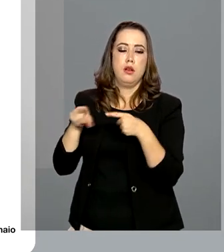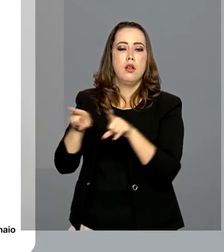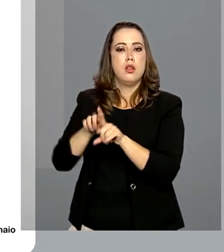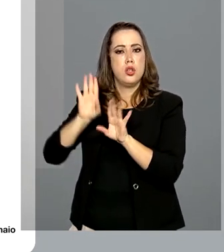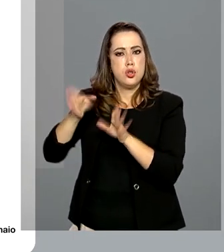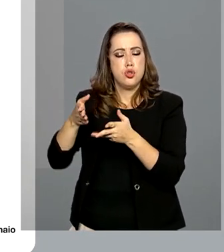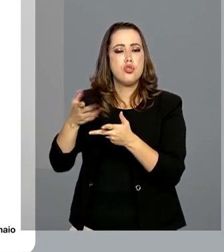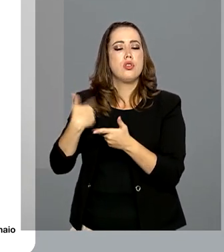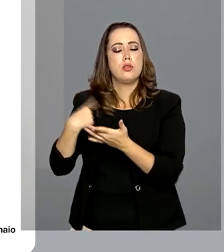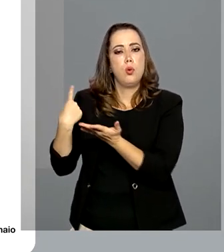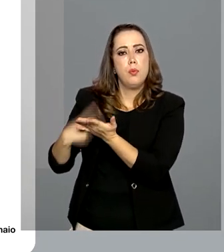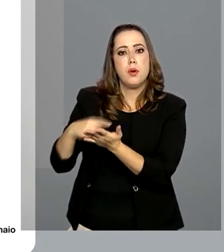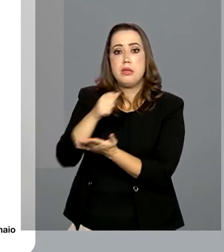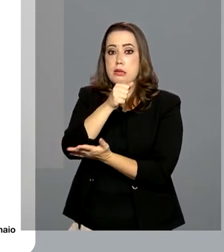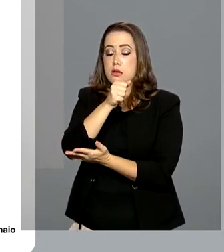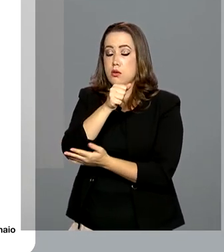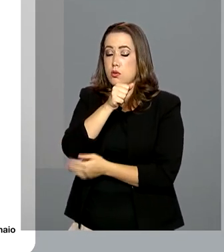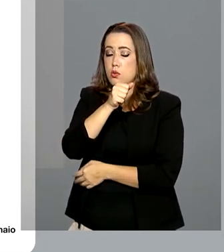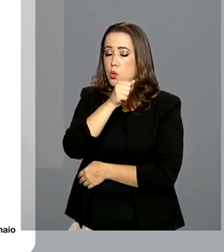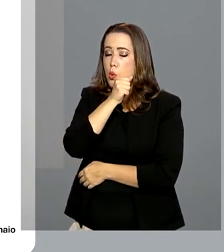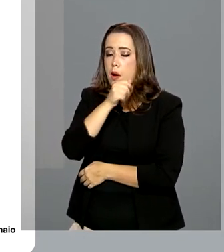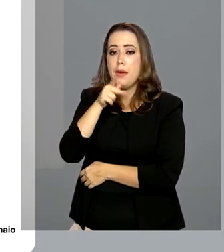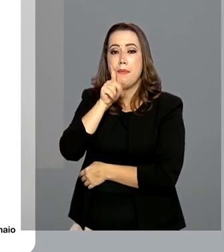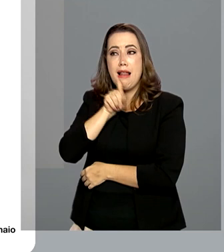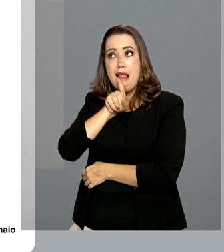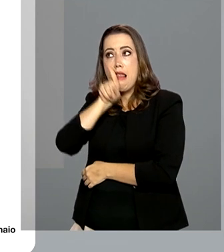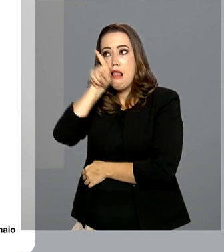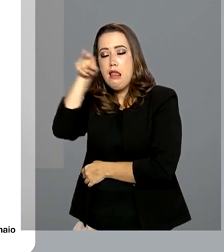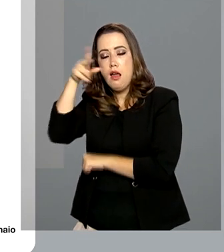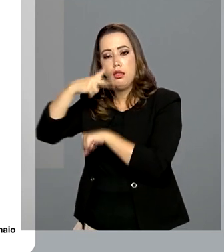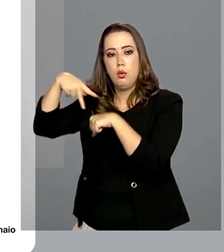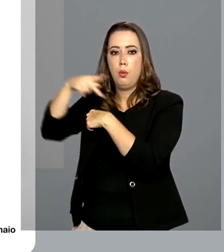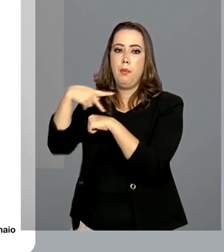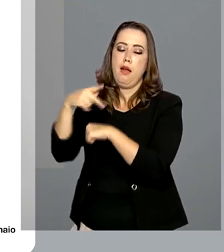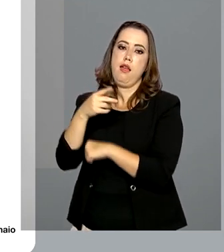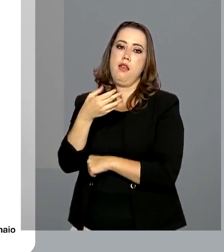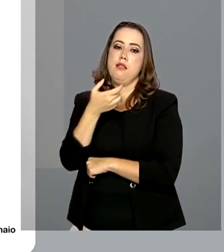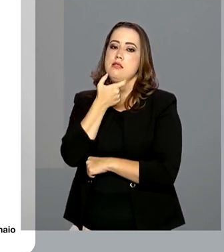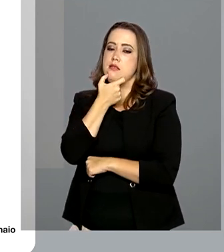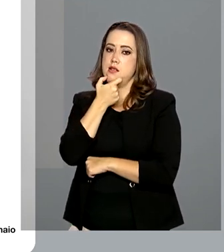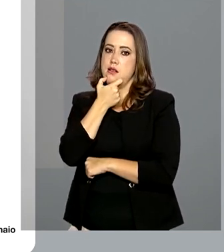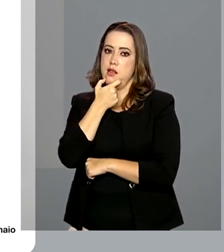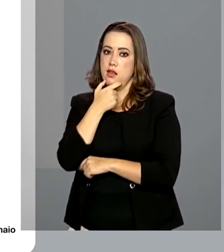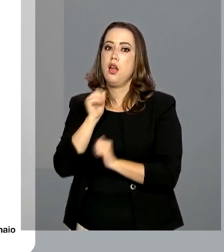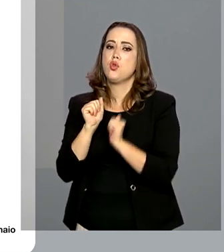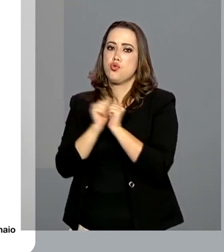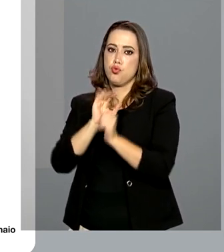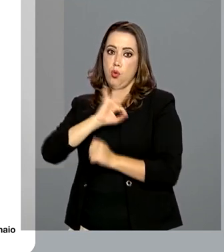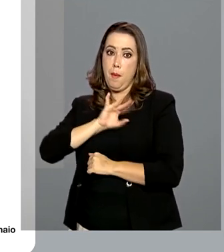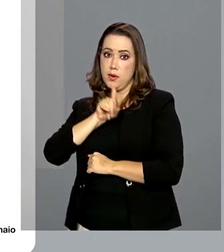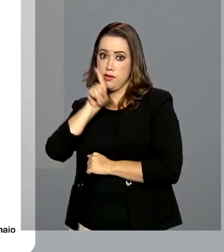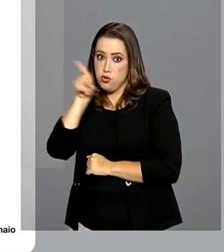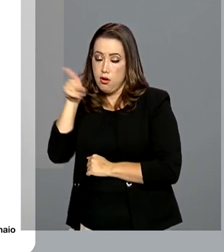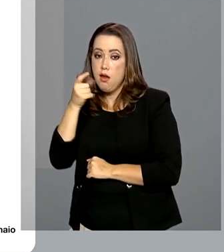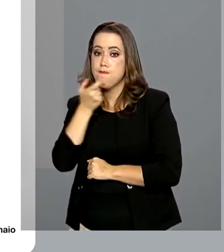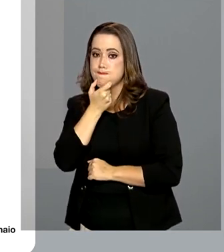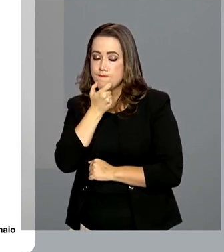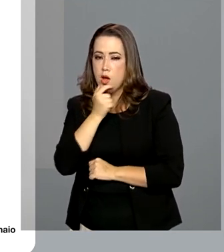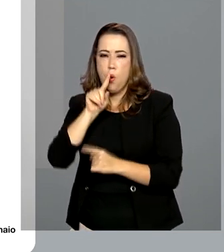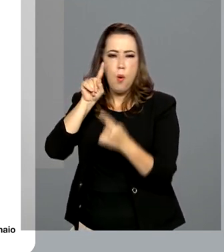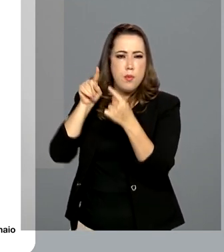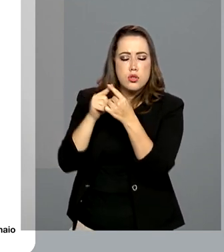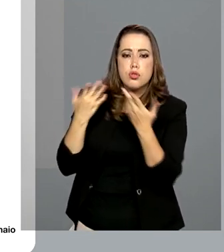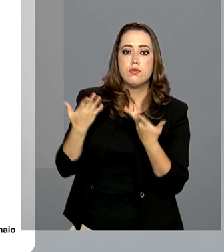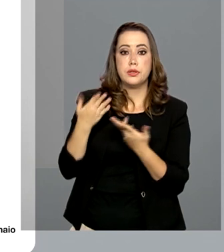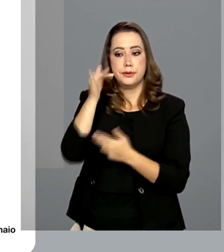cumpridos na Inglaterra, com apoio da Polícia Metropolitana de Londres, a Scotland Yard. O objetivo é apurar a prática de corrupção